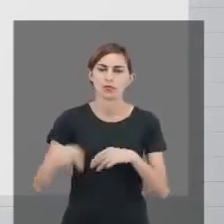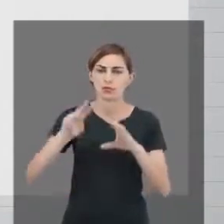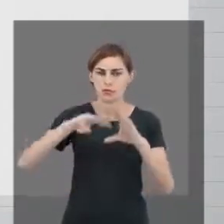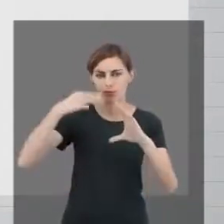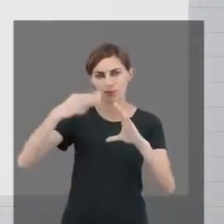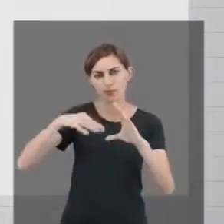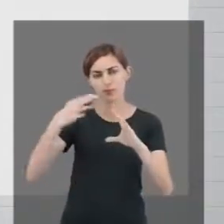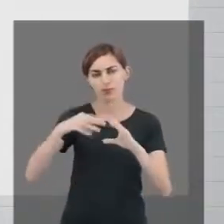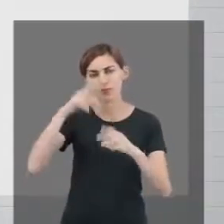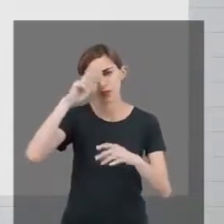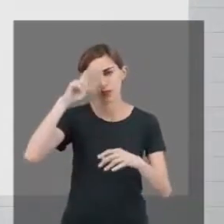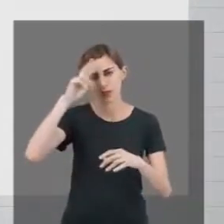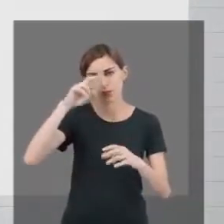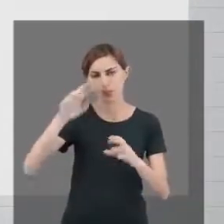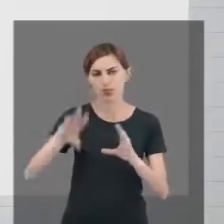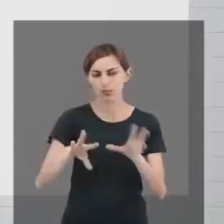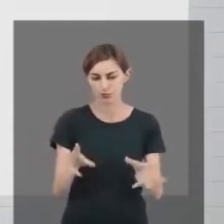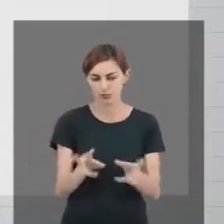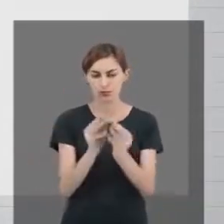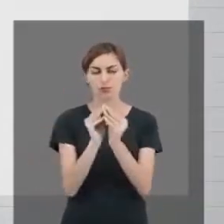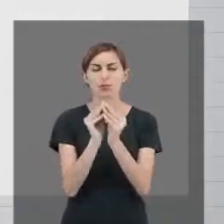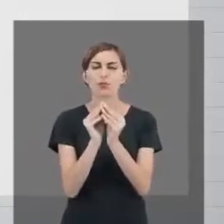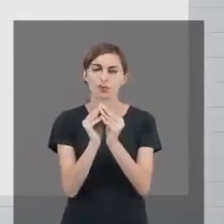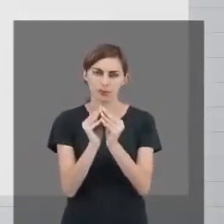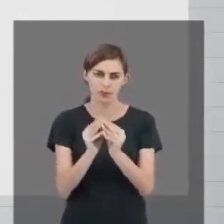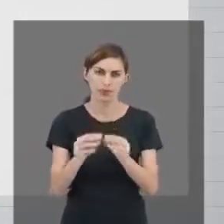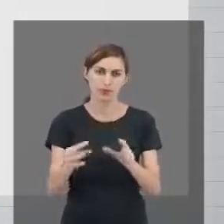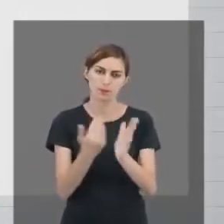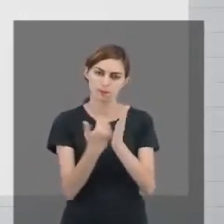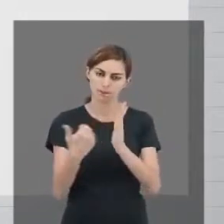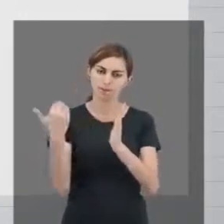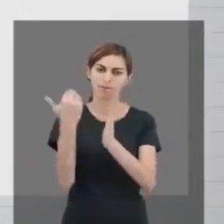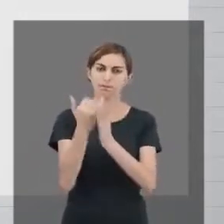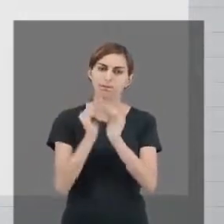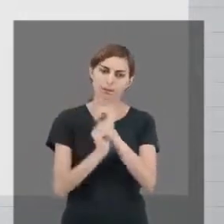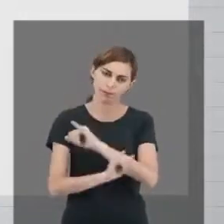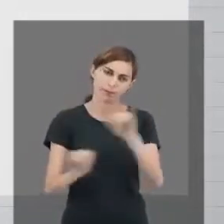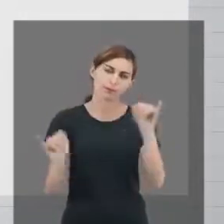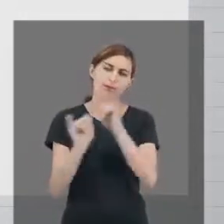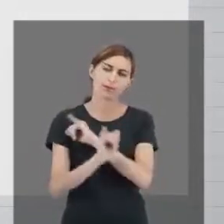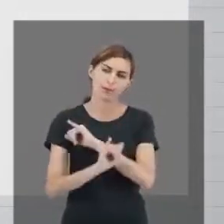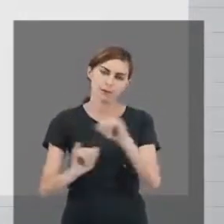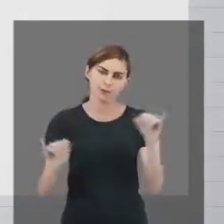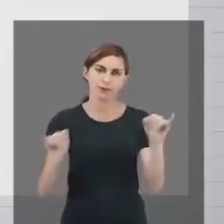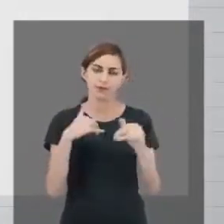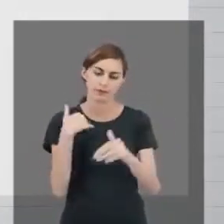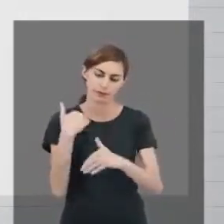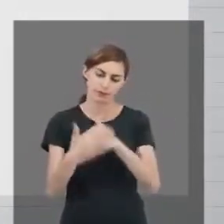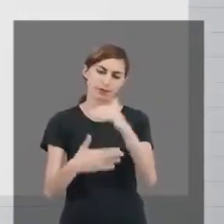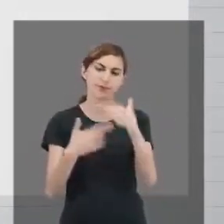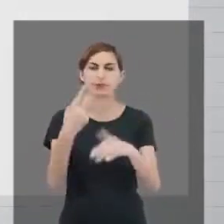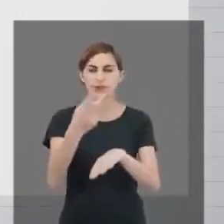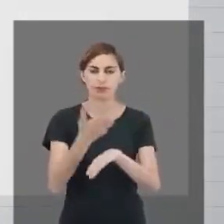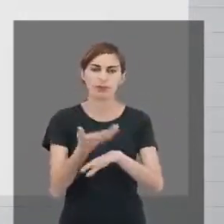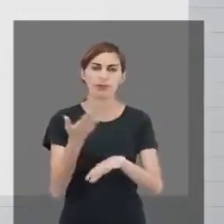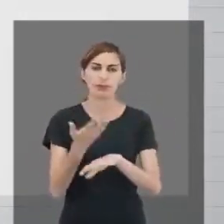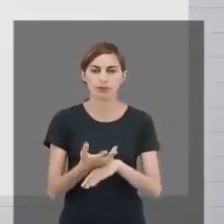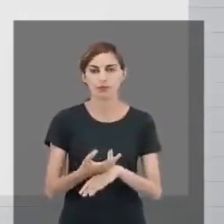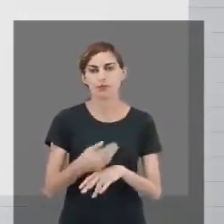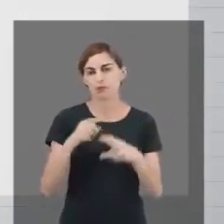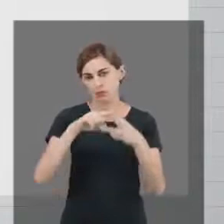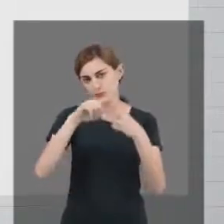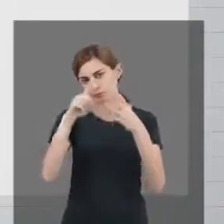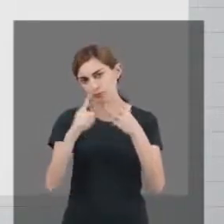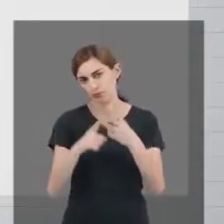destaques, são lembretes, são complementos que vão acrescentando informação para o desenvolvimento dessa competência. São